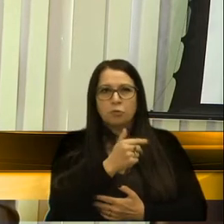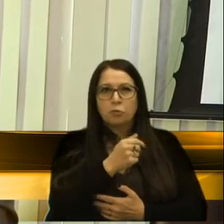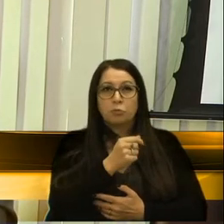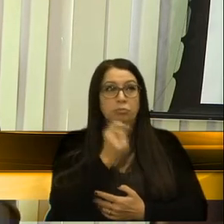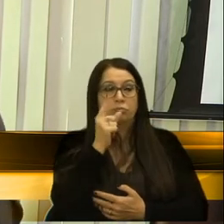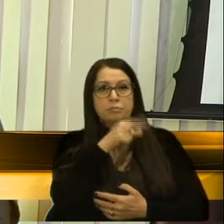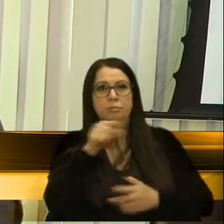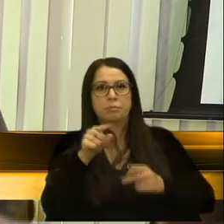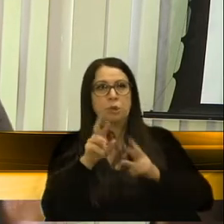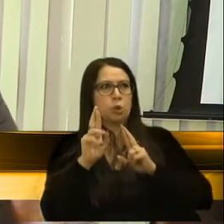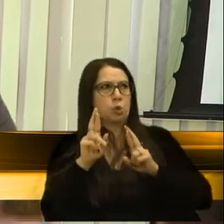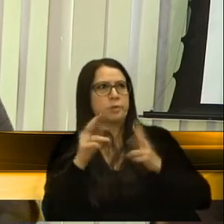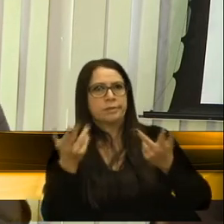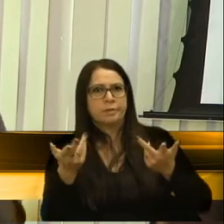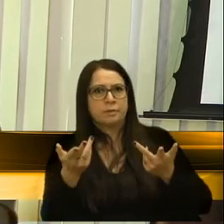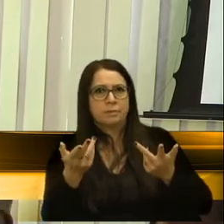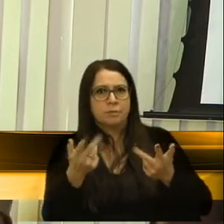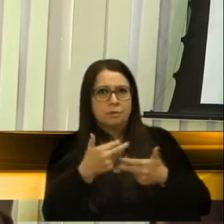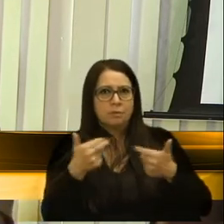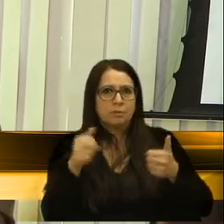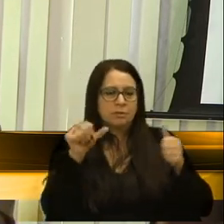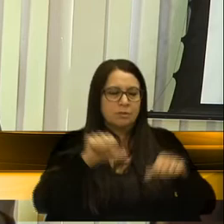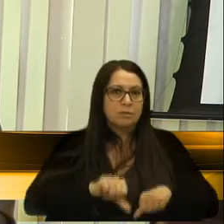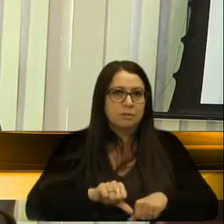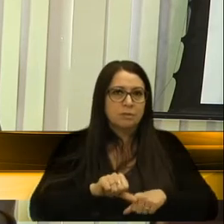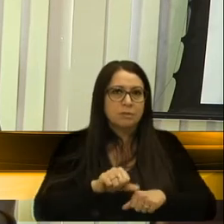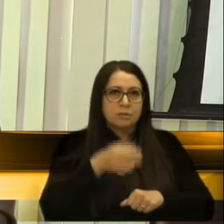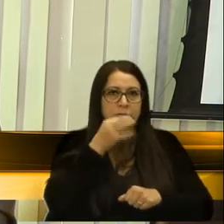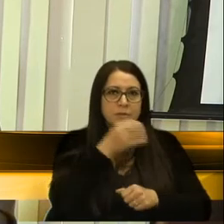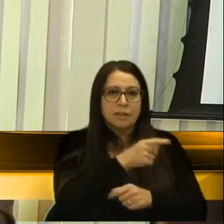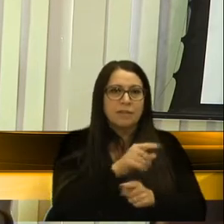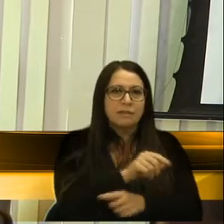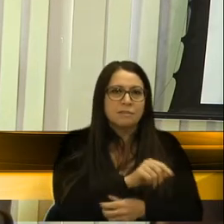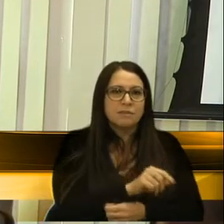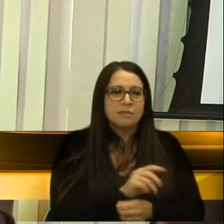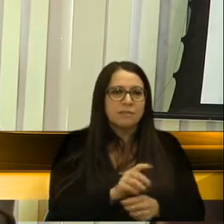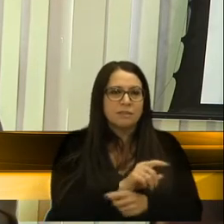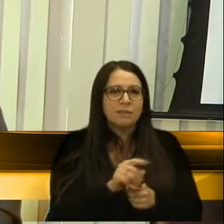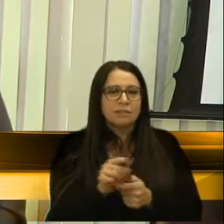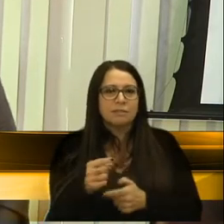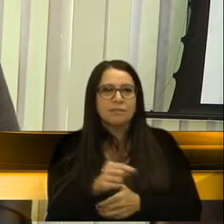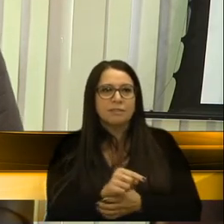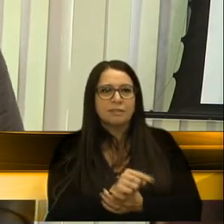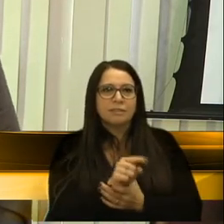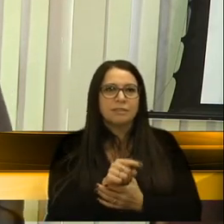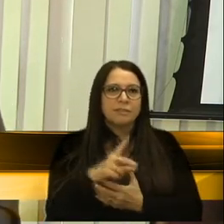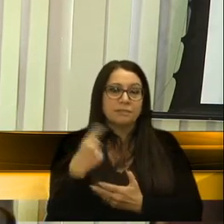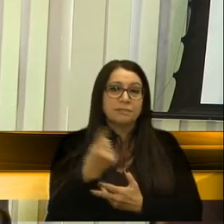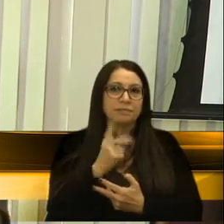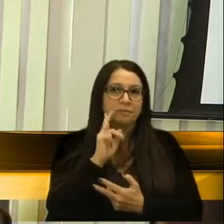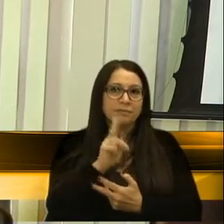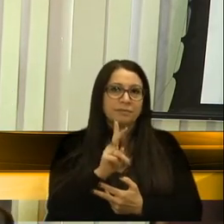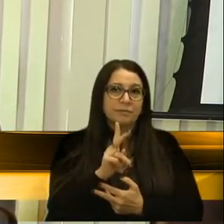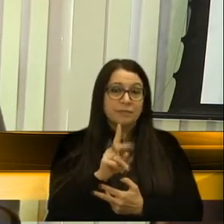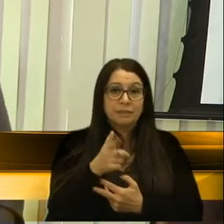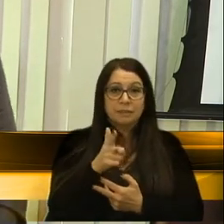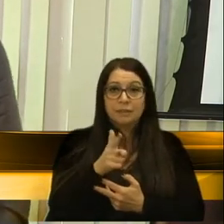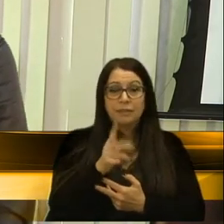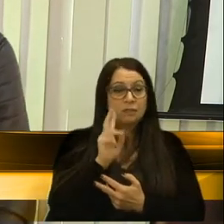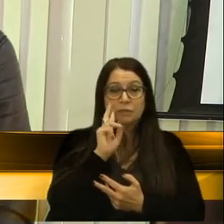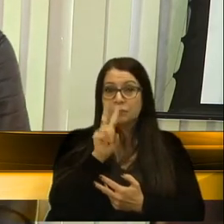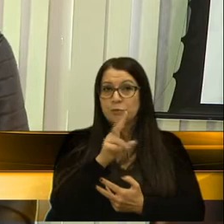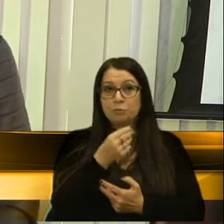que tem gente que parece que está torcendo para as coisas desandarem aqui em Caxias do Sul. Também, claro, não fui atrás da funda. Mas não tenho visto muito